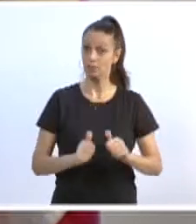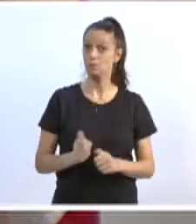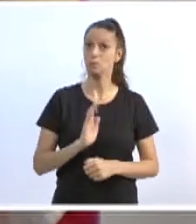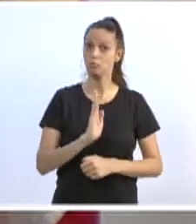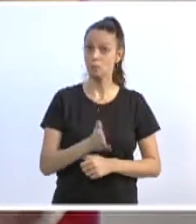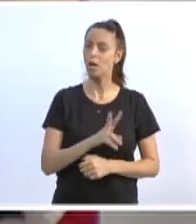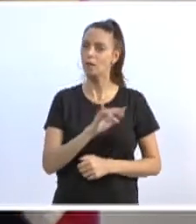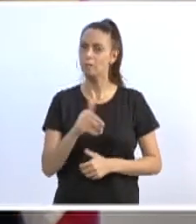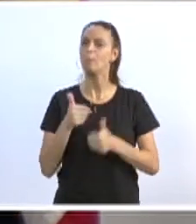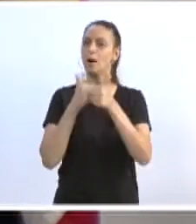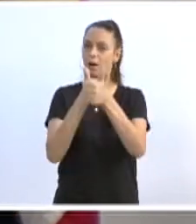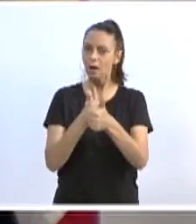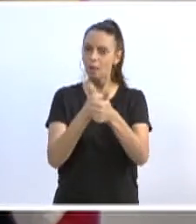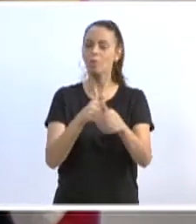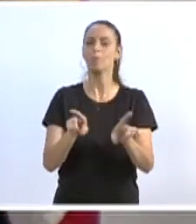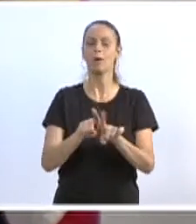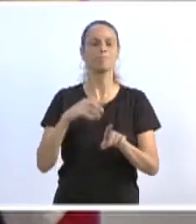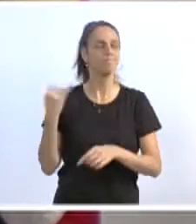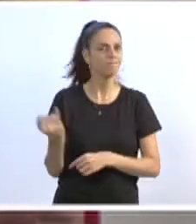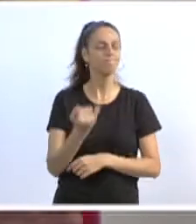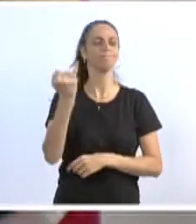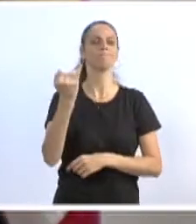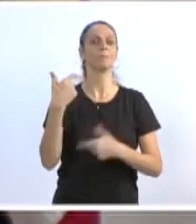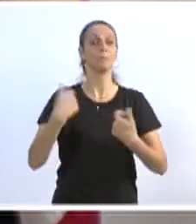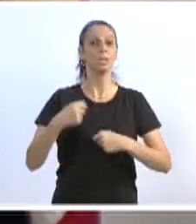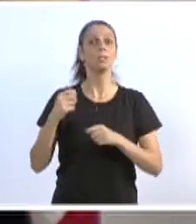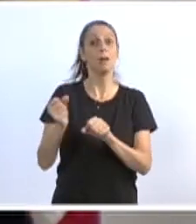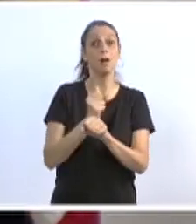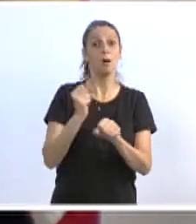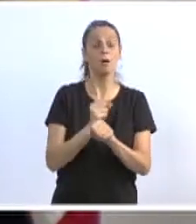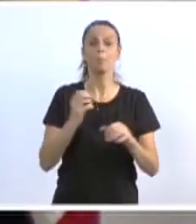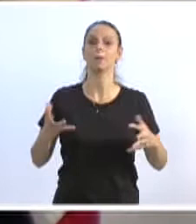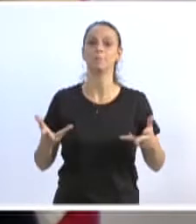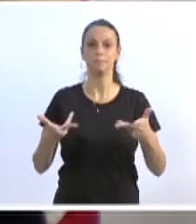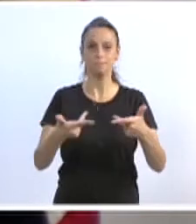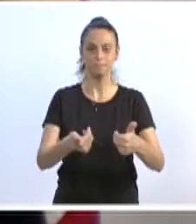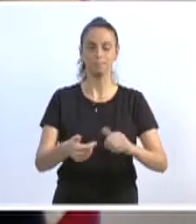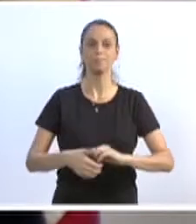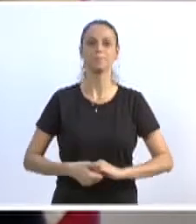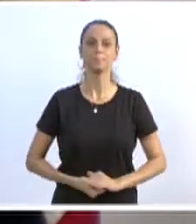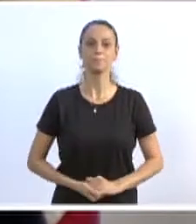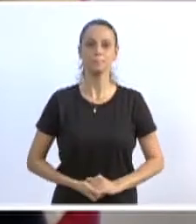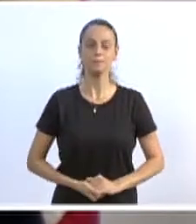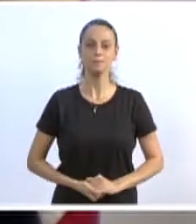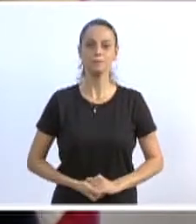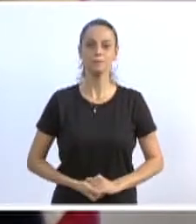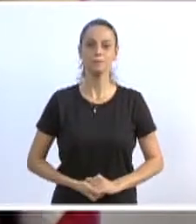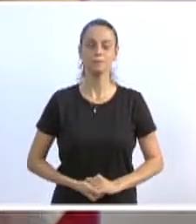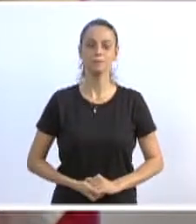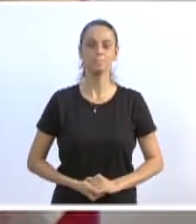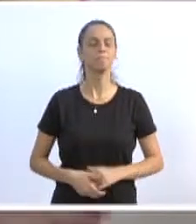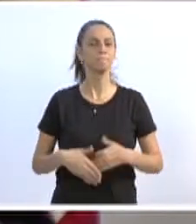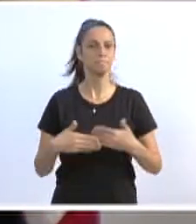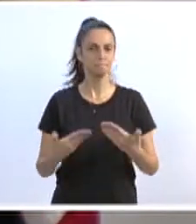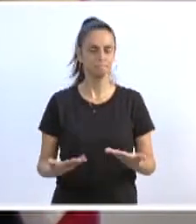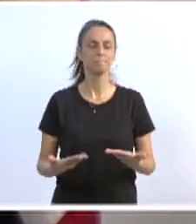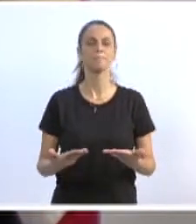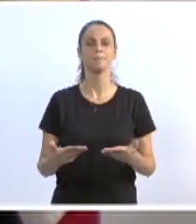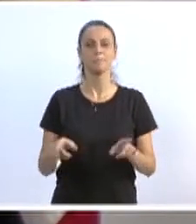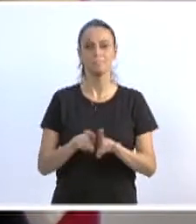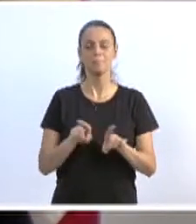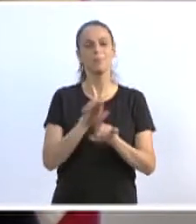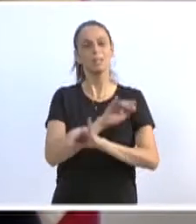estar acompanhando o que é importante que saia uma obra de qualidade. Dando sequência na tarde de hoje, vou fazer umas algumas